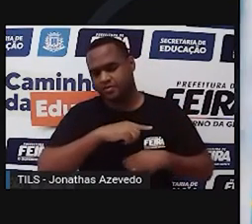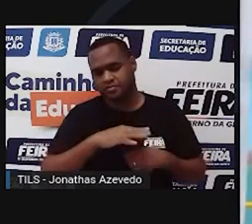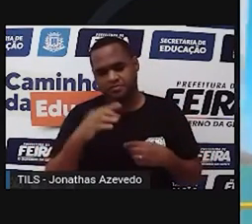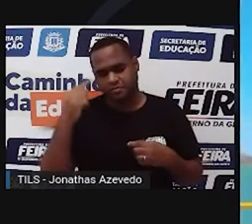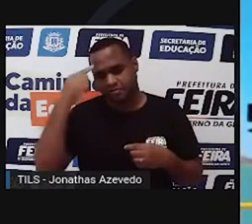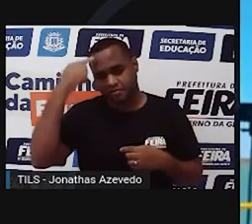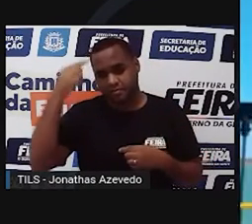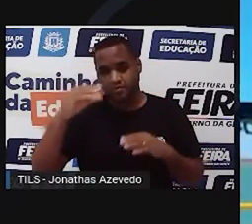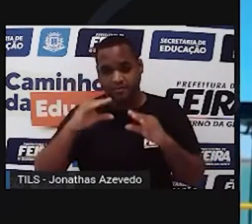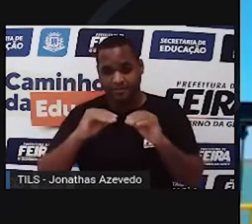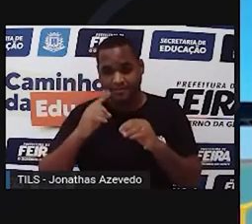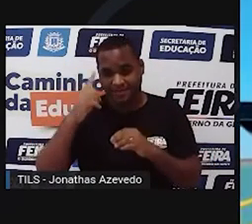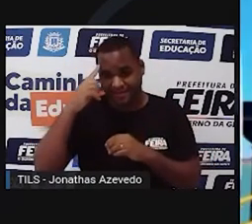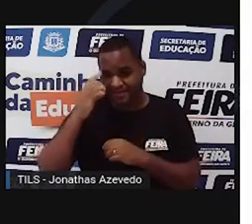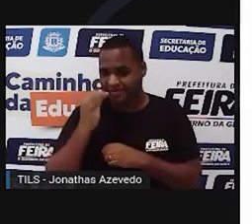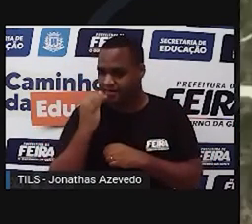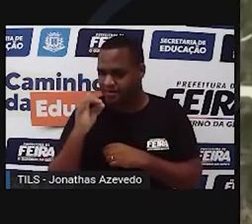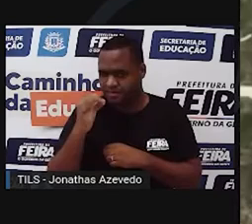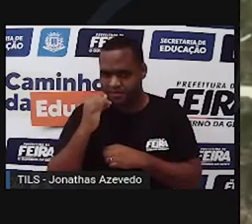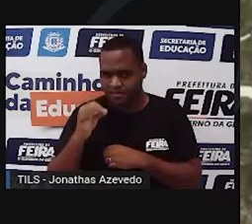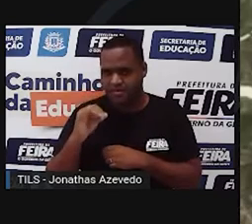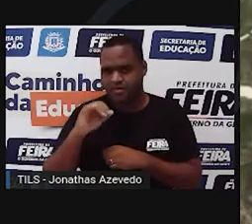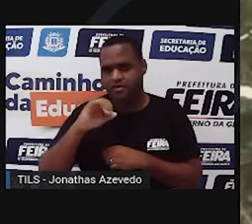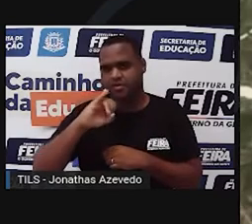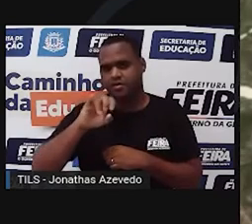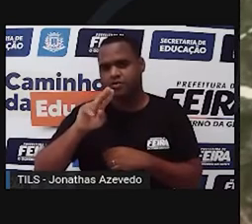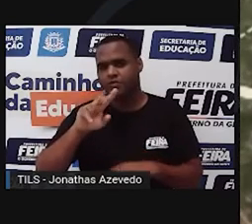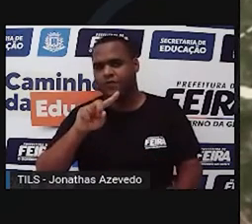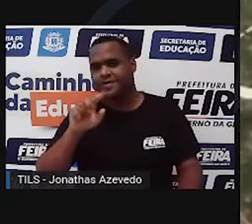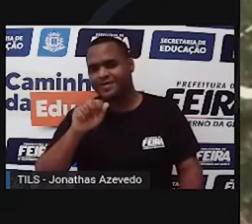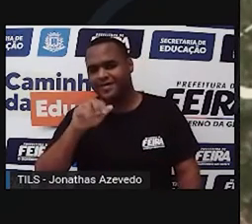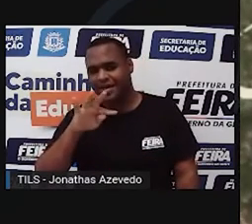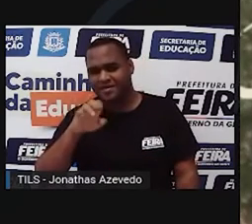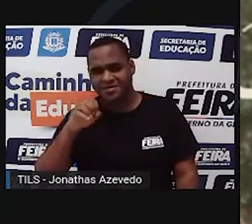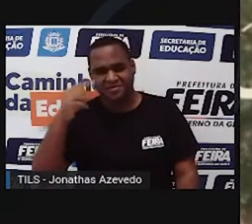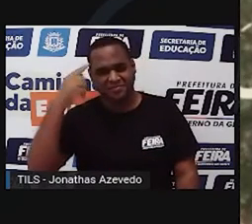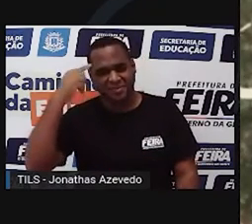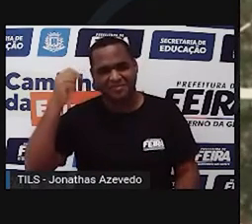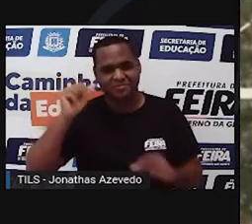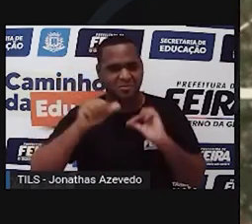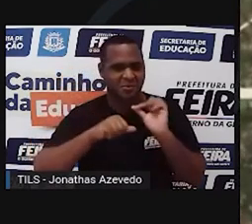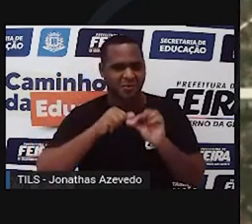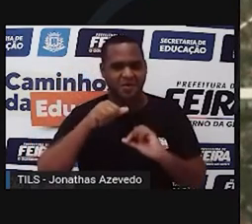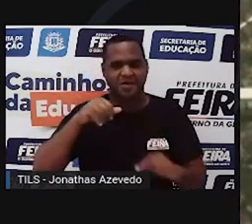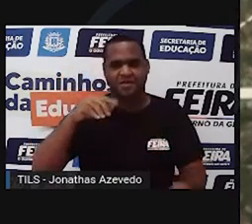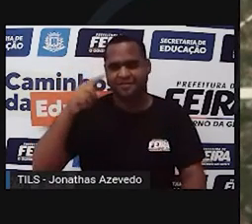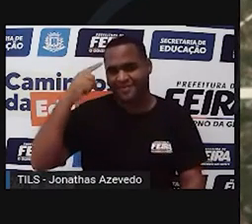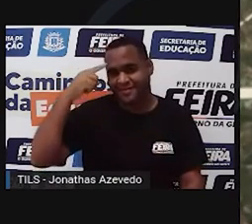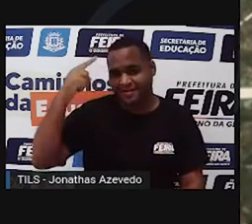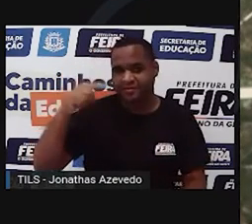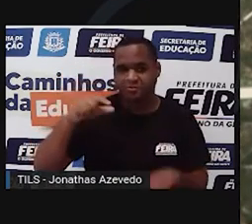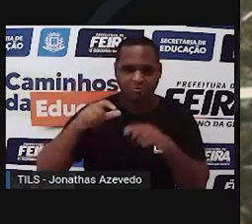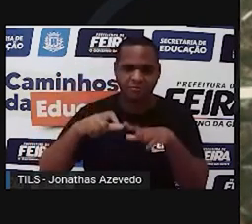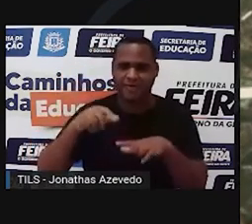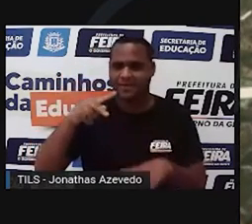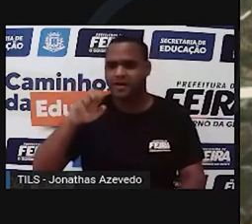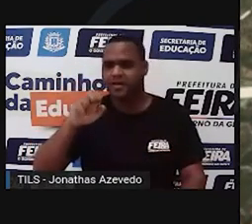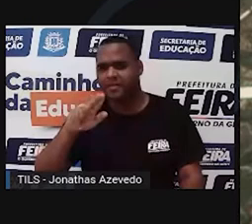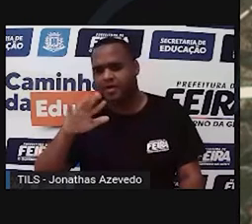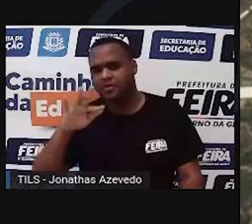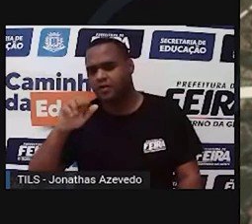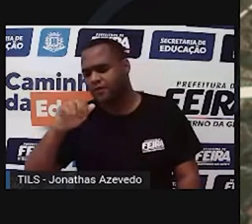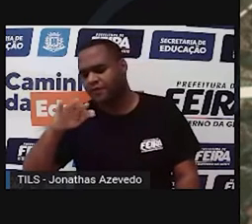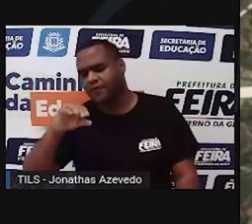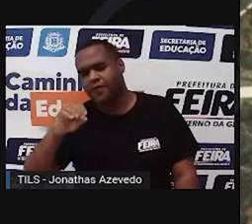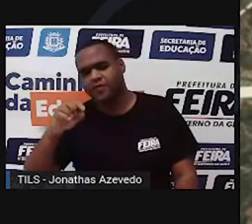produção de energia a Jusante, lá para Paulo Afonso, para o complexo de Paulo Afonso, para a usina